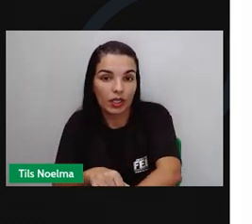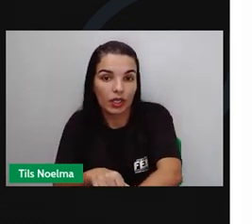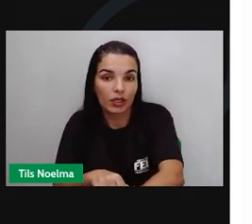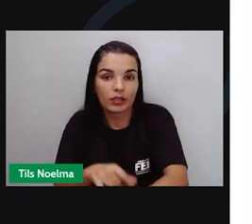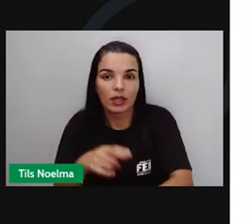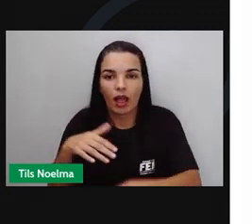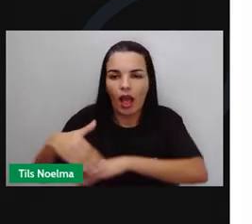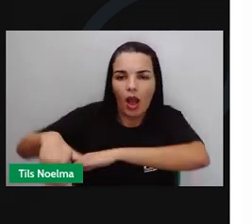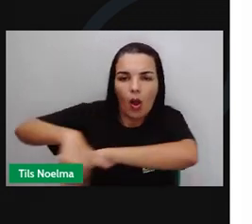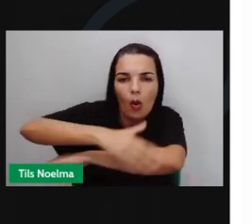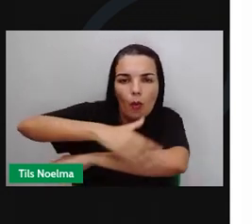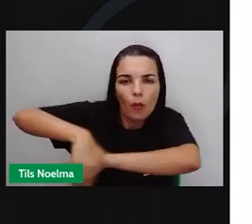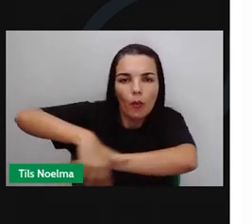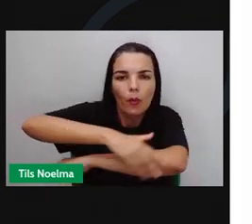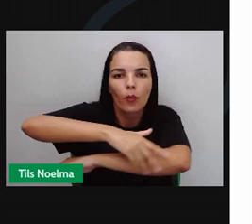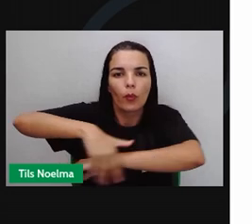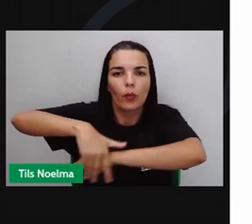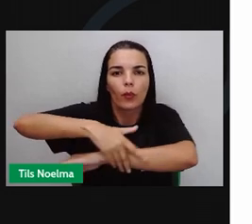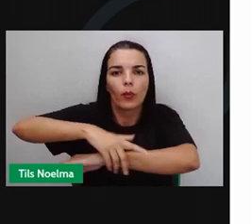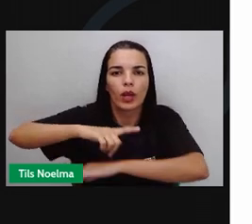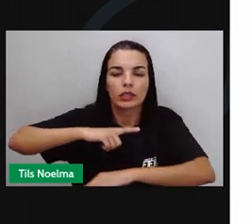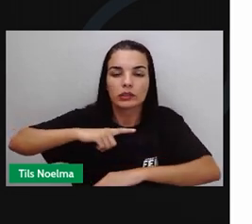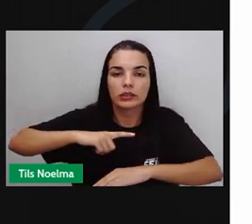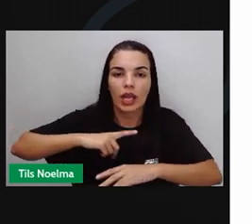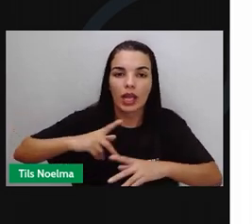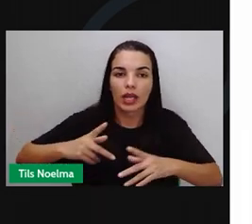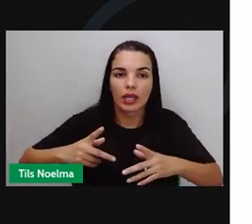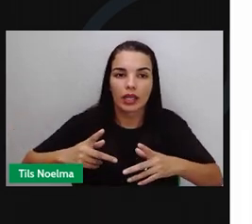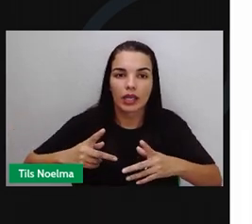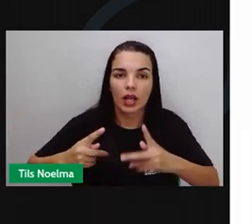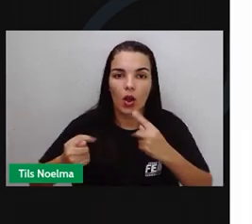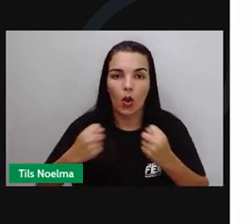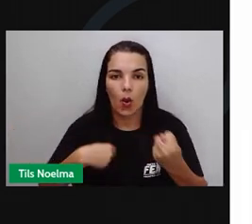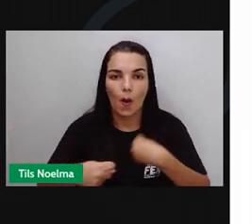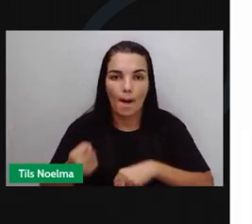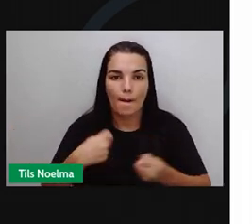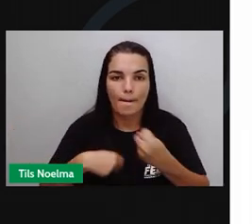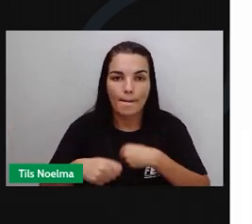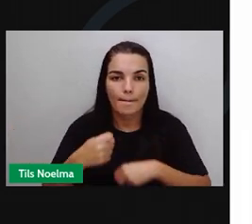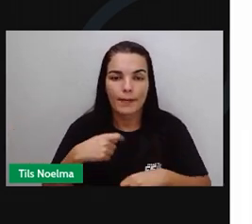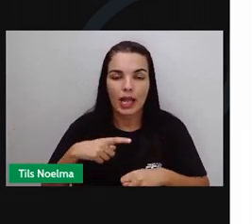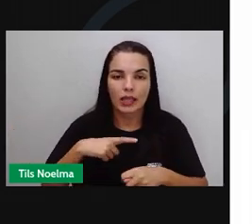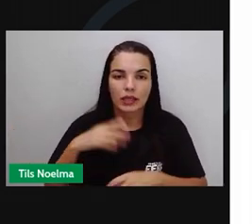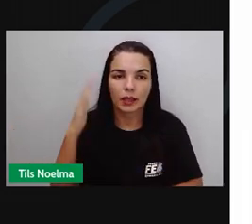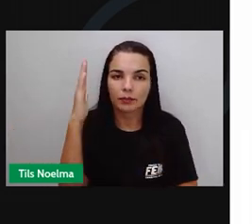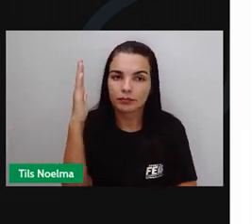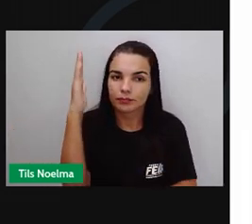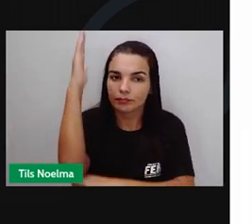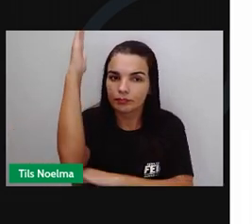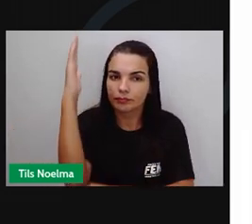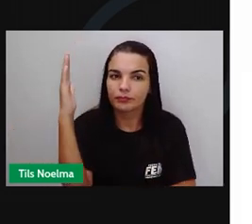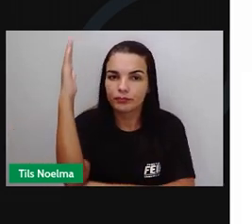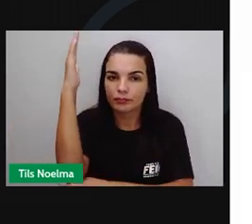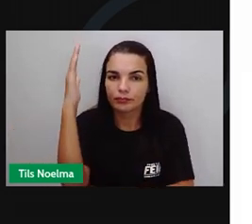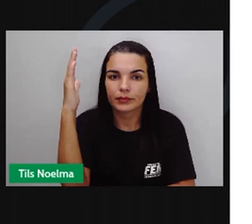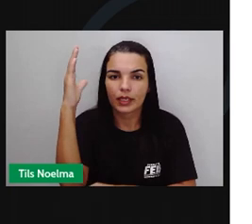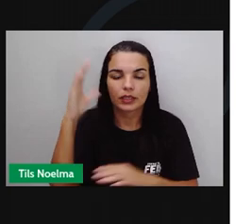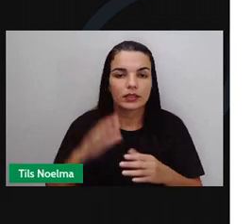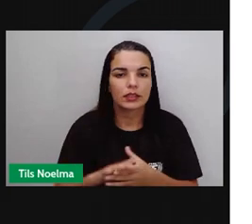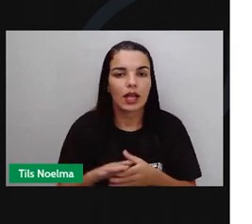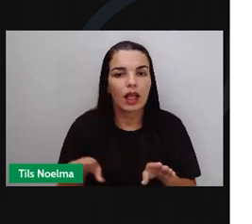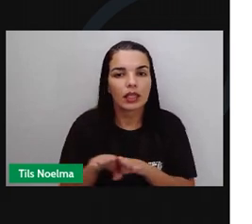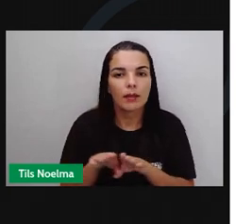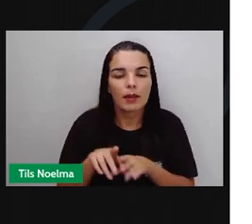tenho ruas, tenho comércios, tenho galerias, tem até uma praça